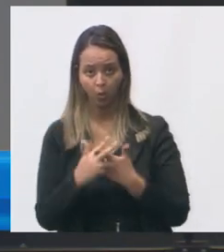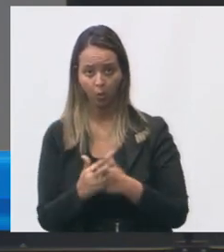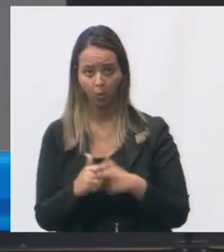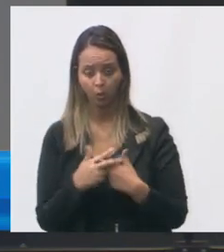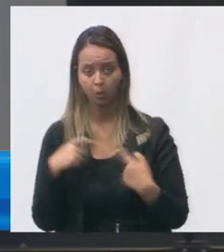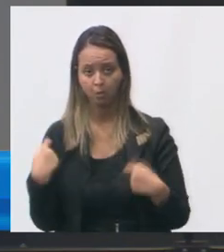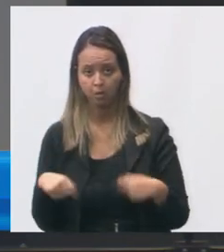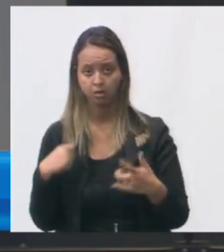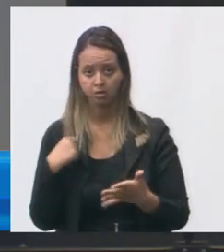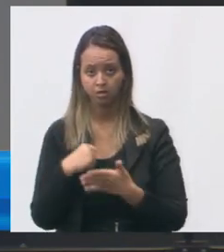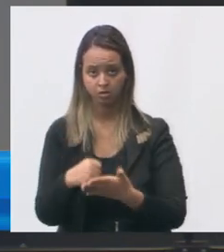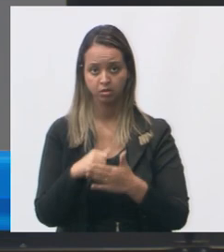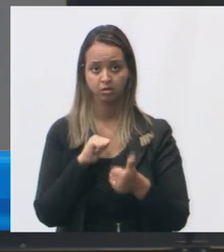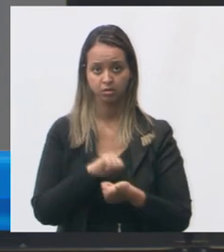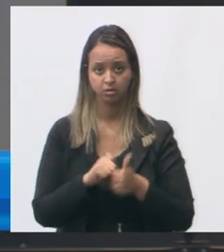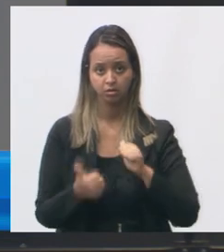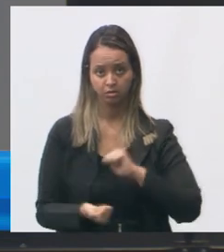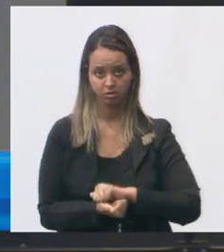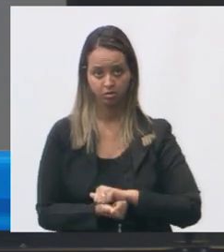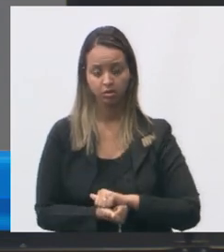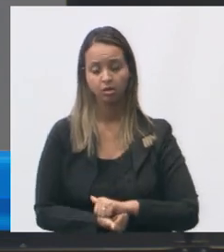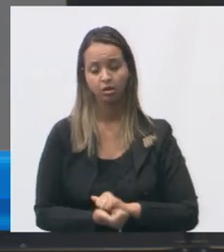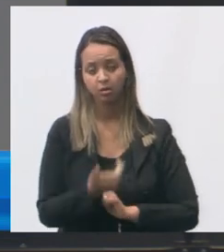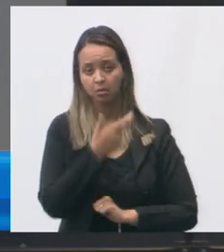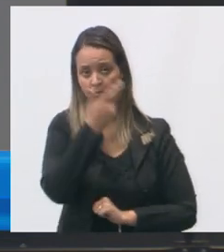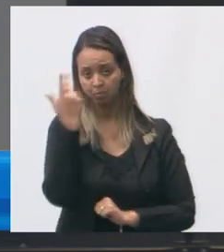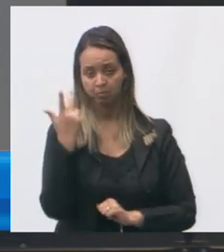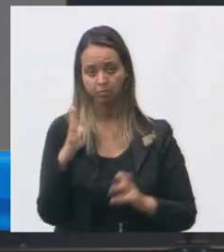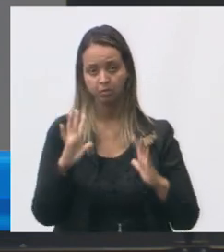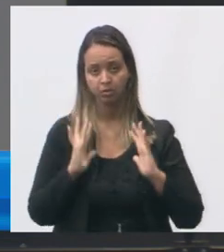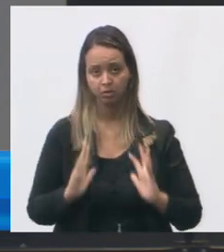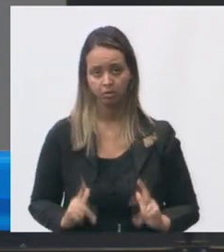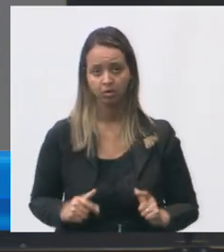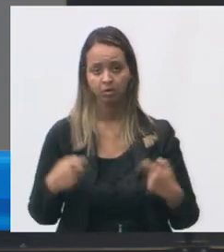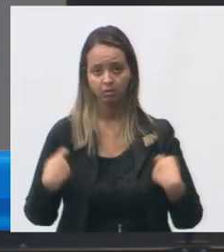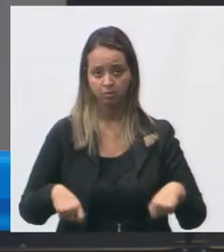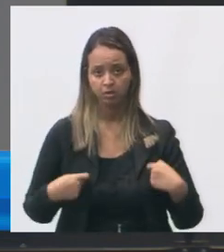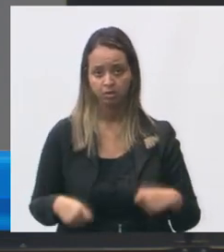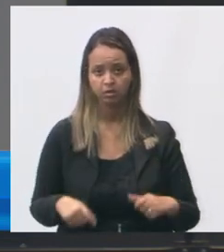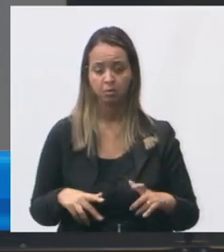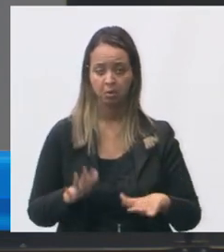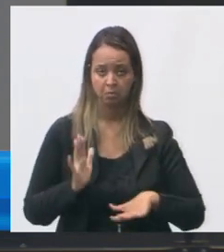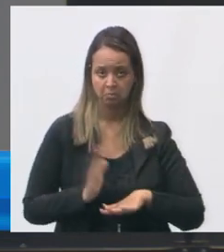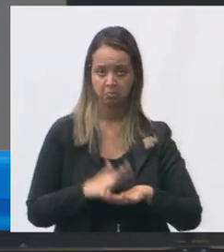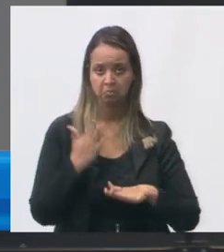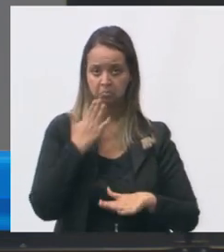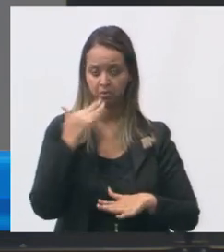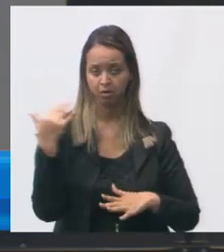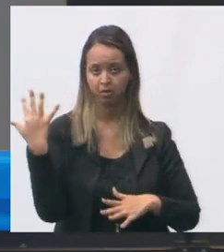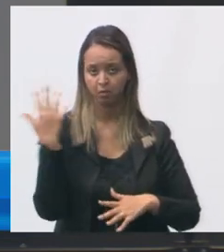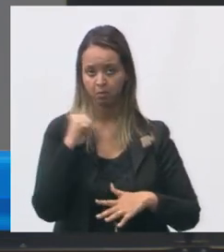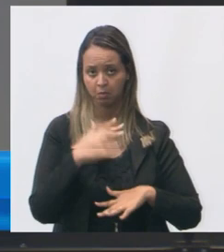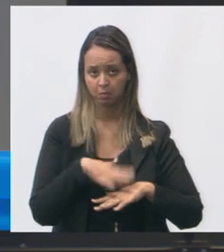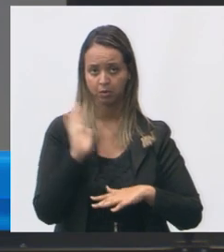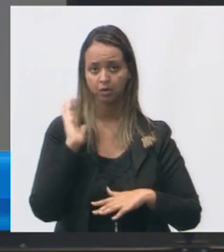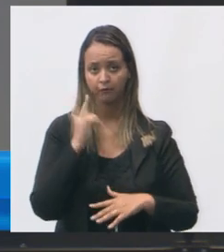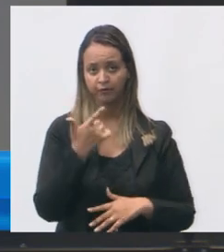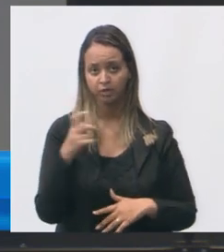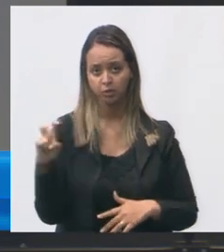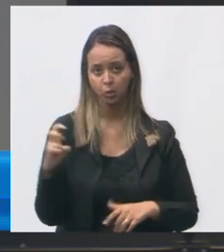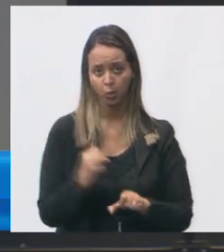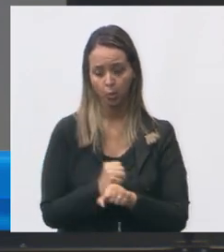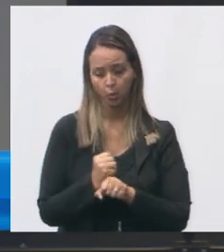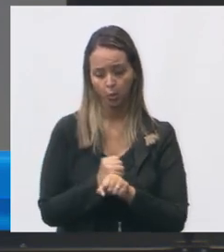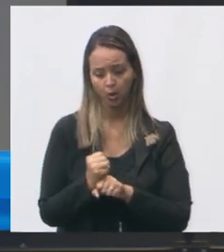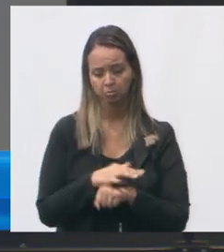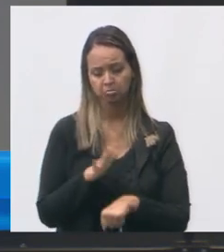solicitadas pela vigilância sanitária e também para revitalizar a unidade que funciona lá há 25 anos é uma unidade